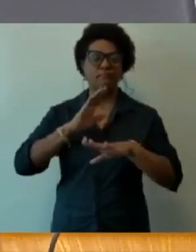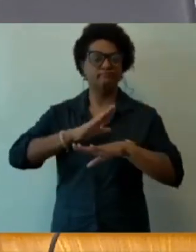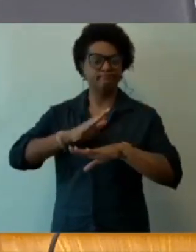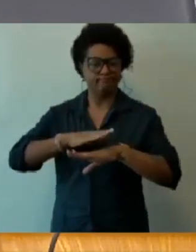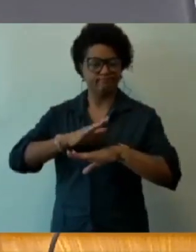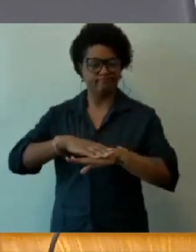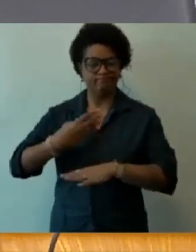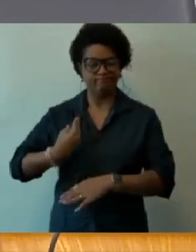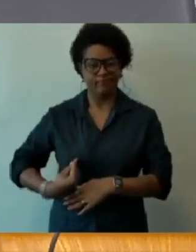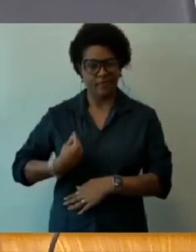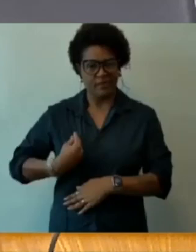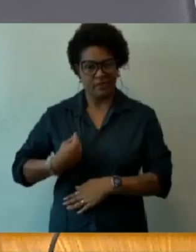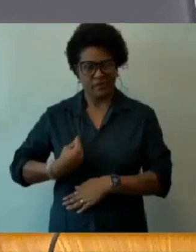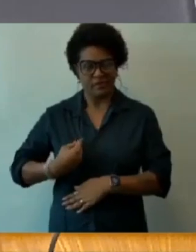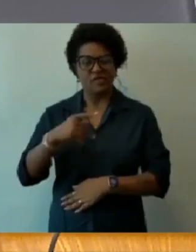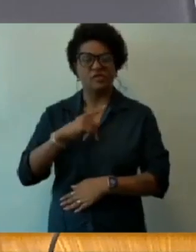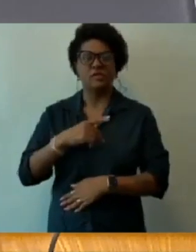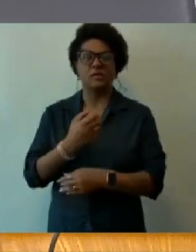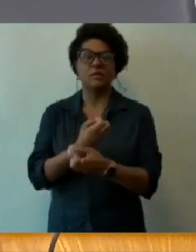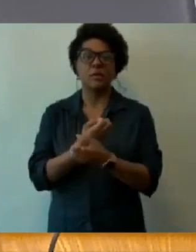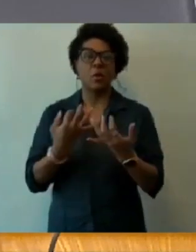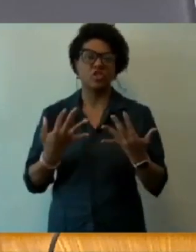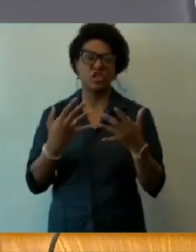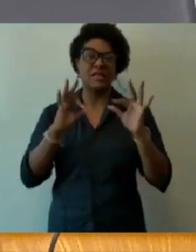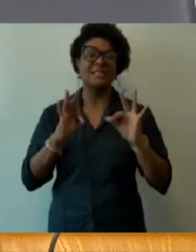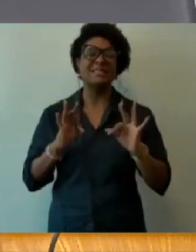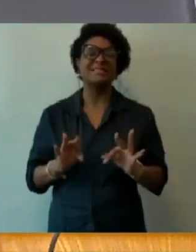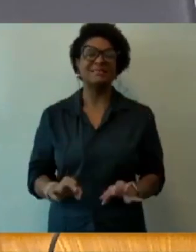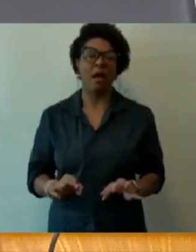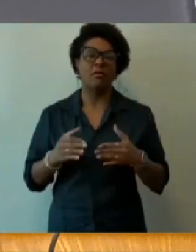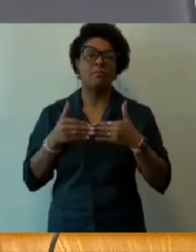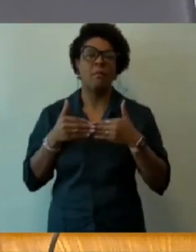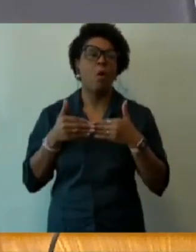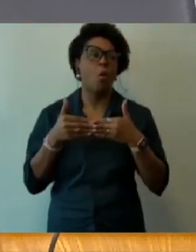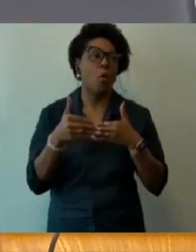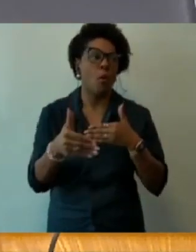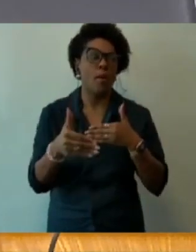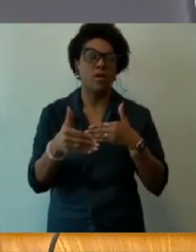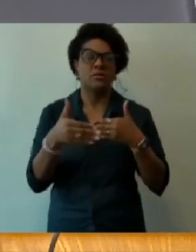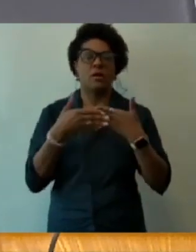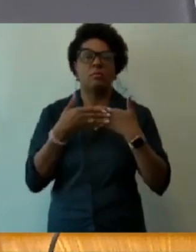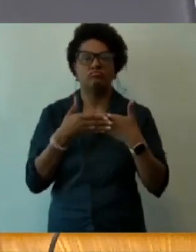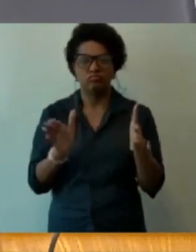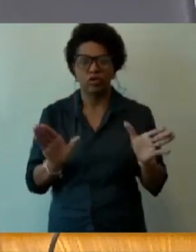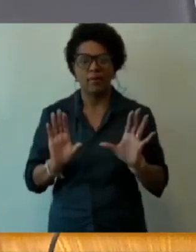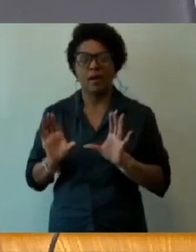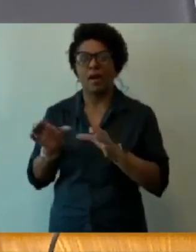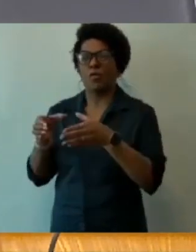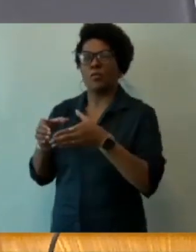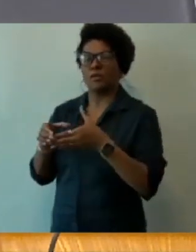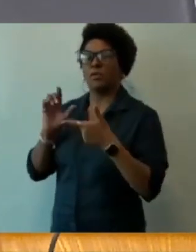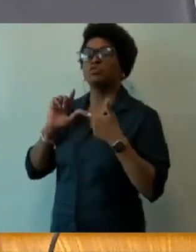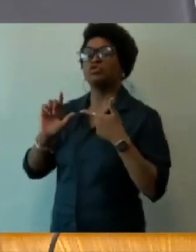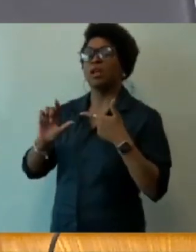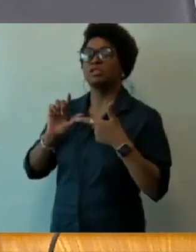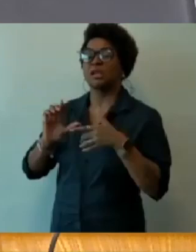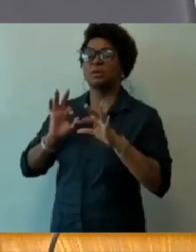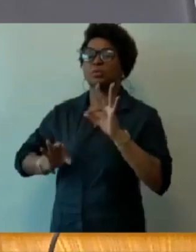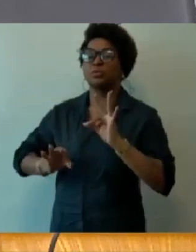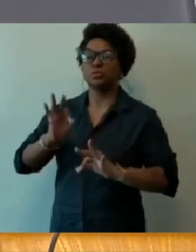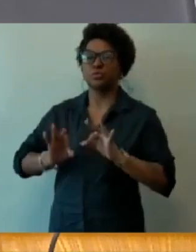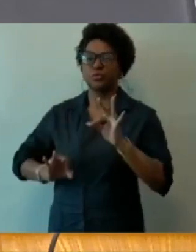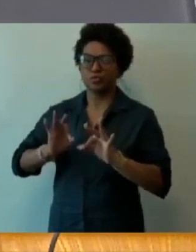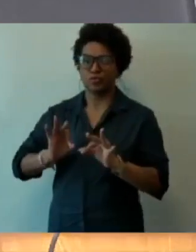presente, então nós temos coro para dar início à abertura da Comissão de Legislação e Justiça da